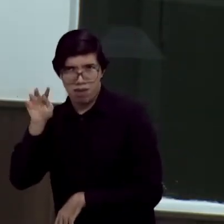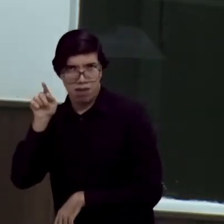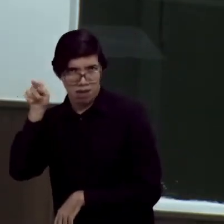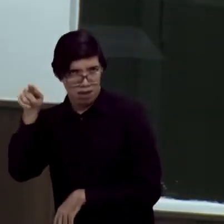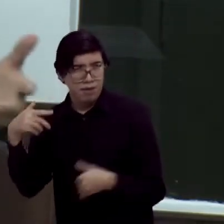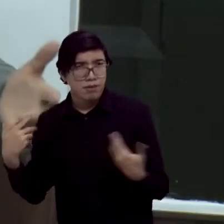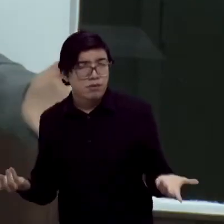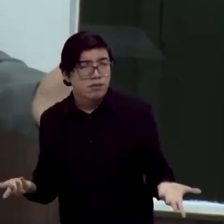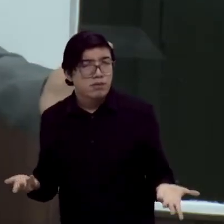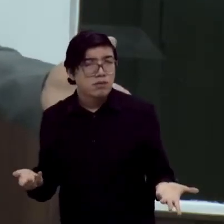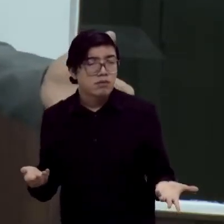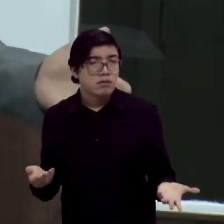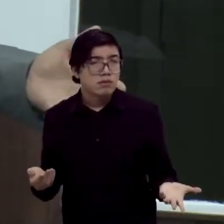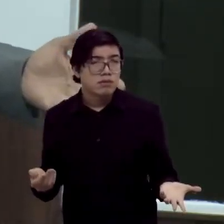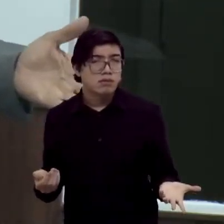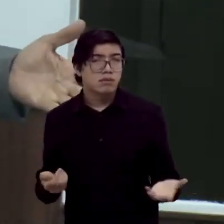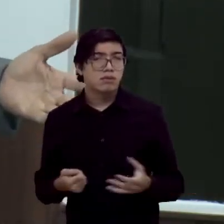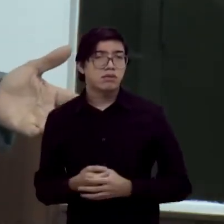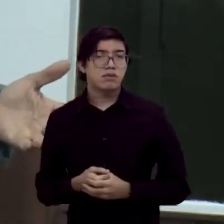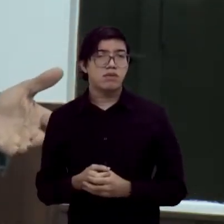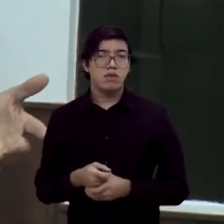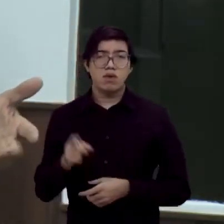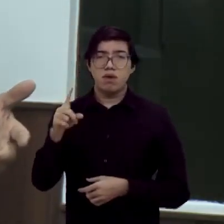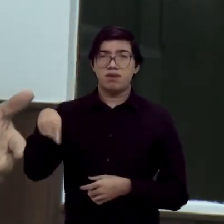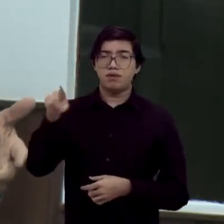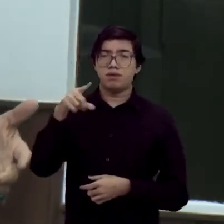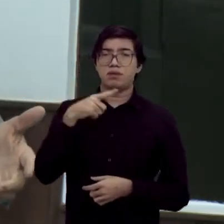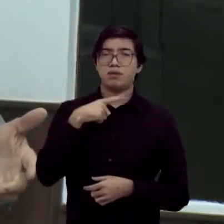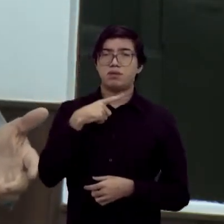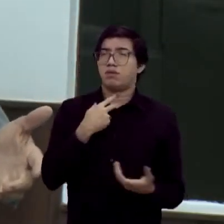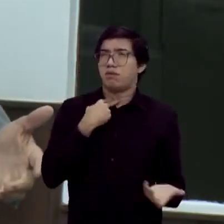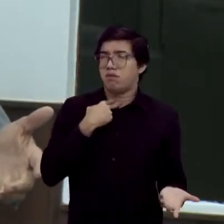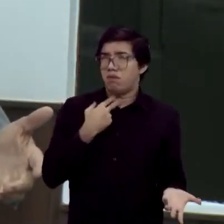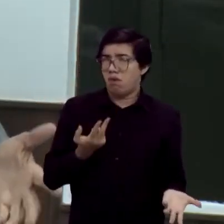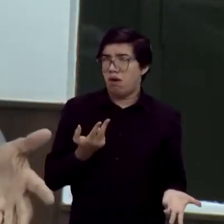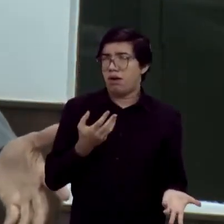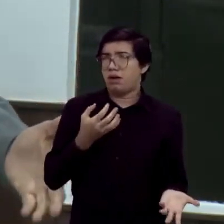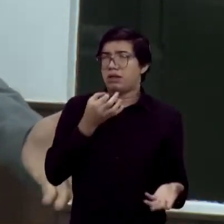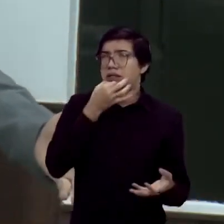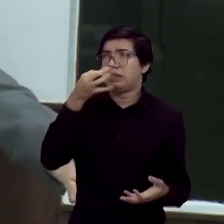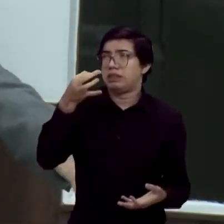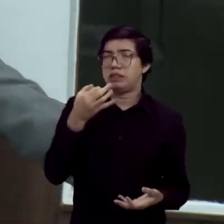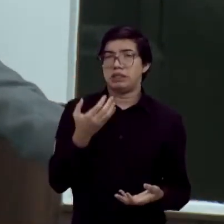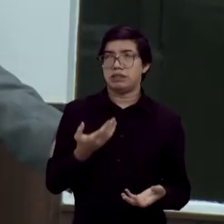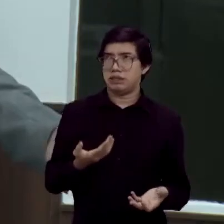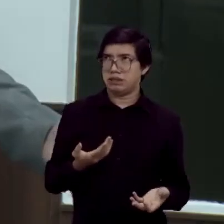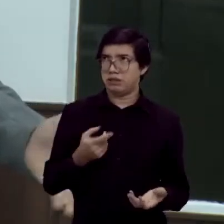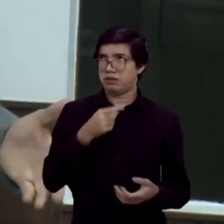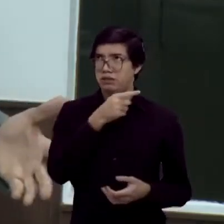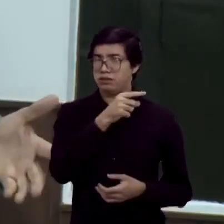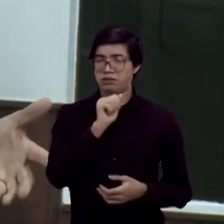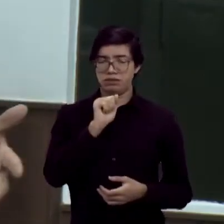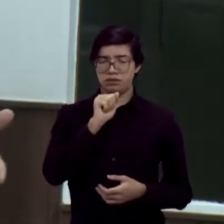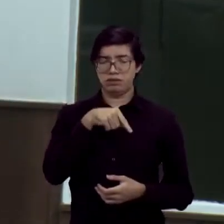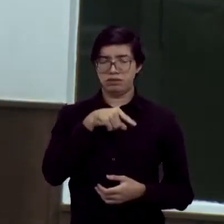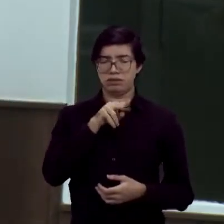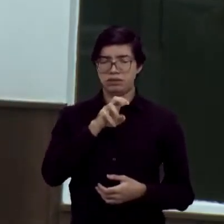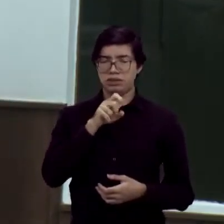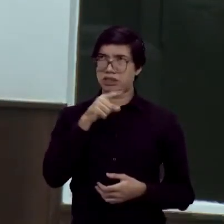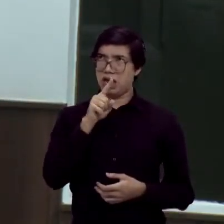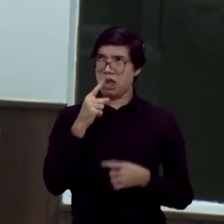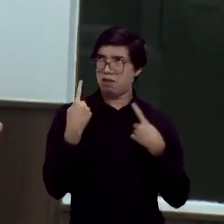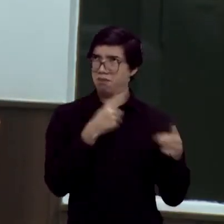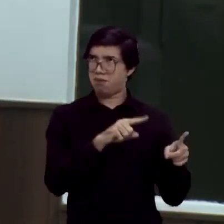Qual o que é isso agora? Criticar o André Figueiredo? Esquecer a eleição? Qual foi a posição da